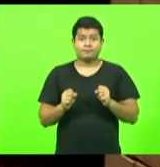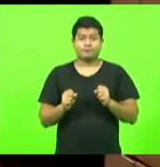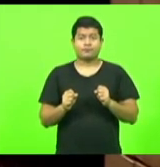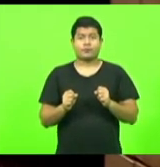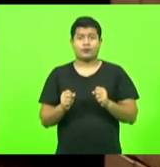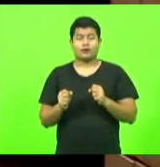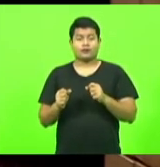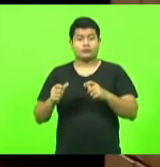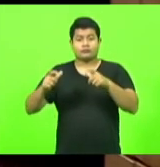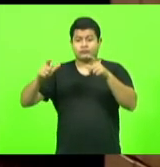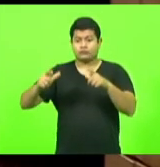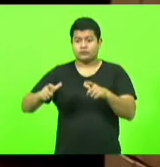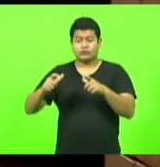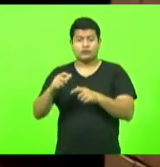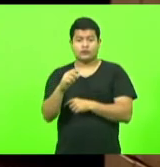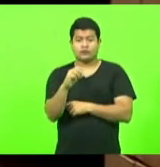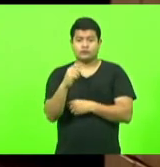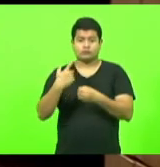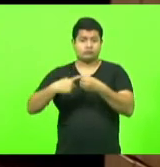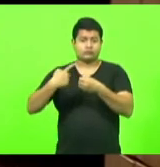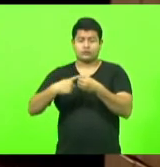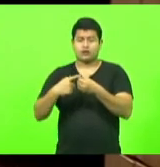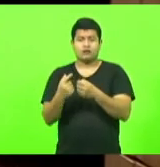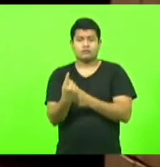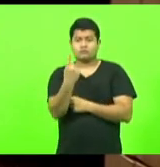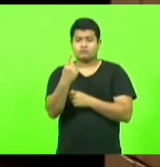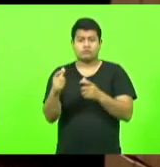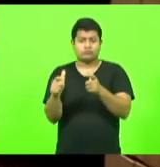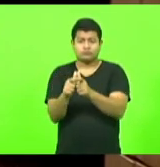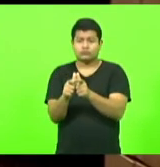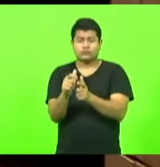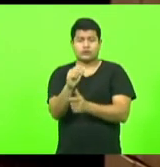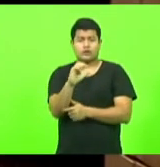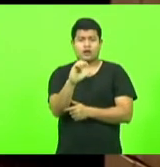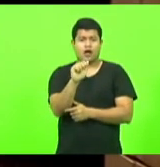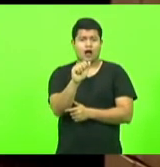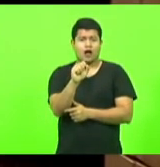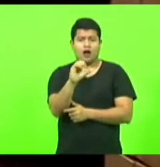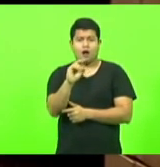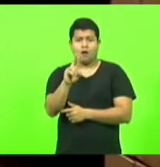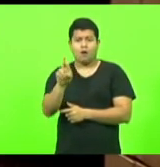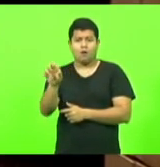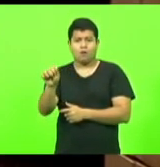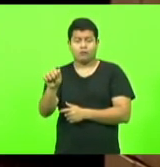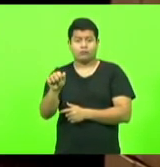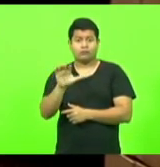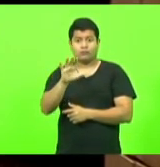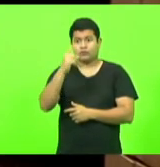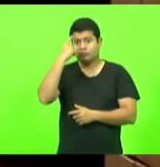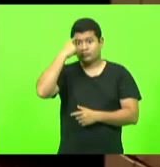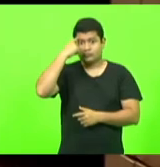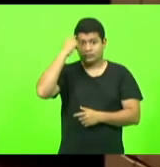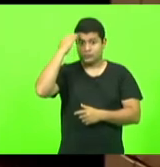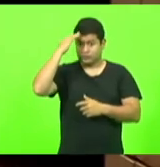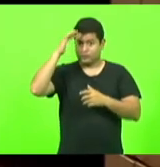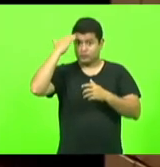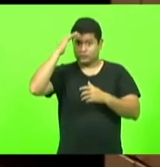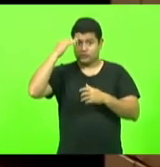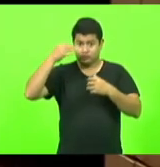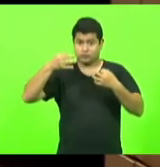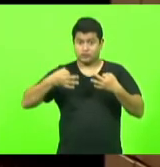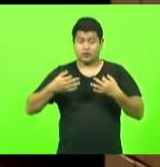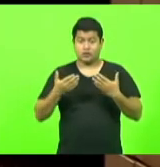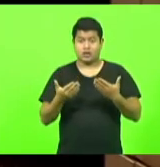de Ascura para se ter uma ideia já reconhecida pelo Ministério da Saúde então não é mais só de